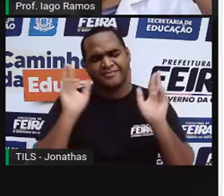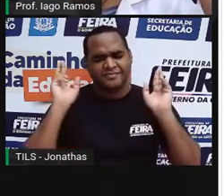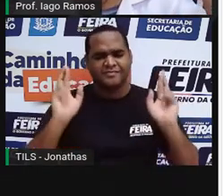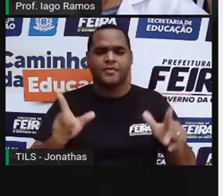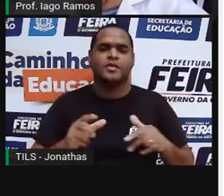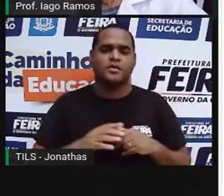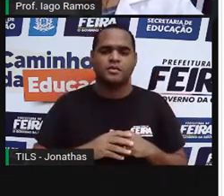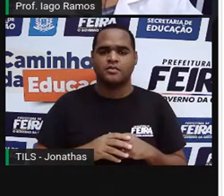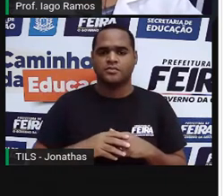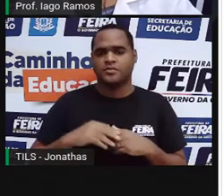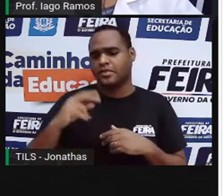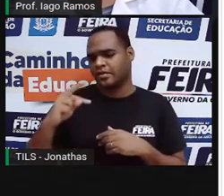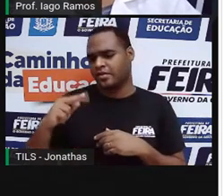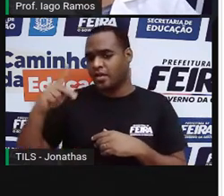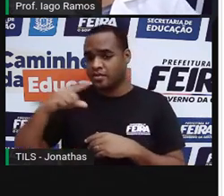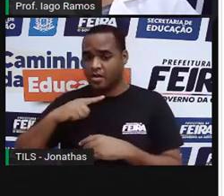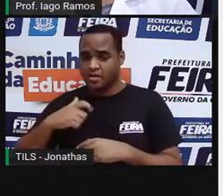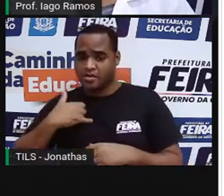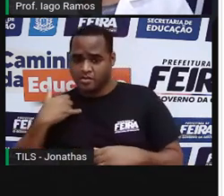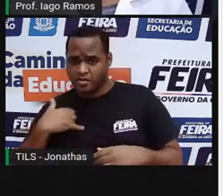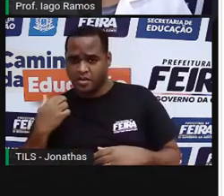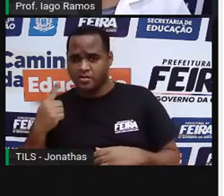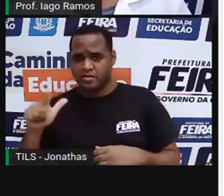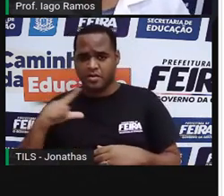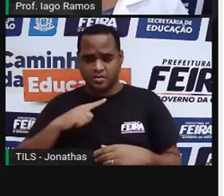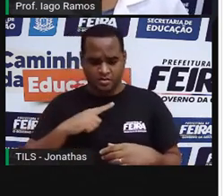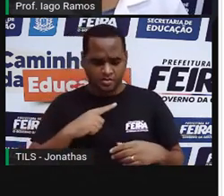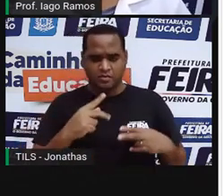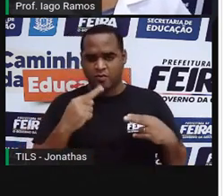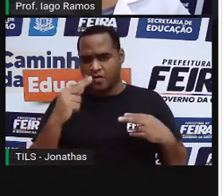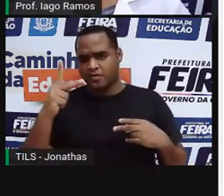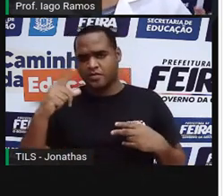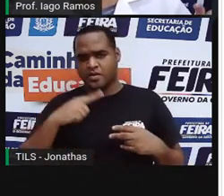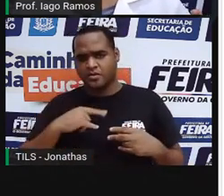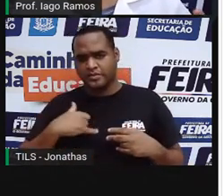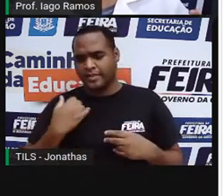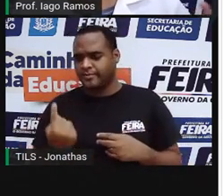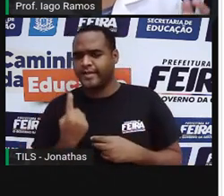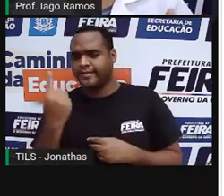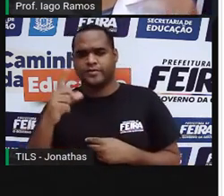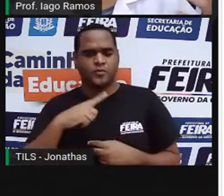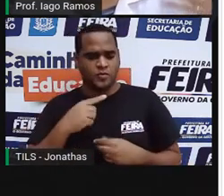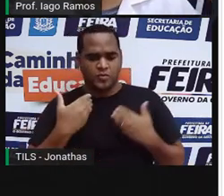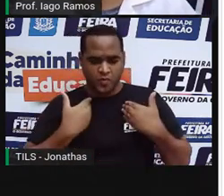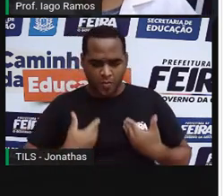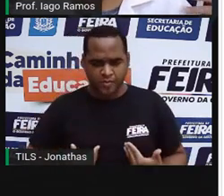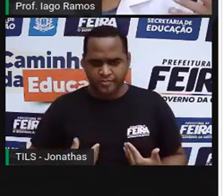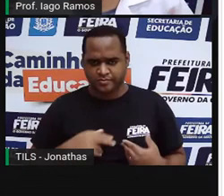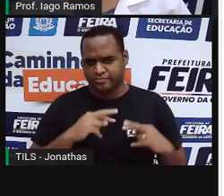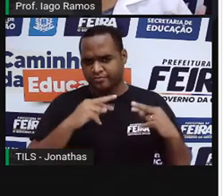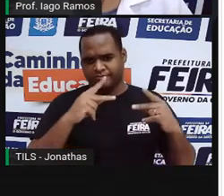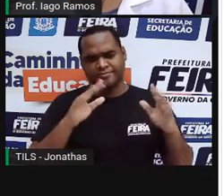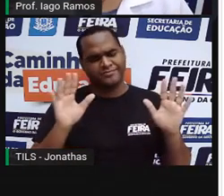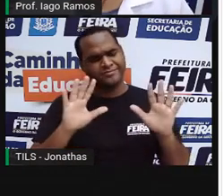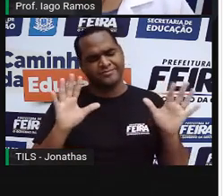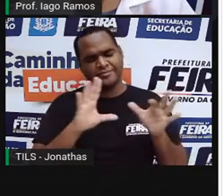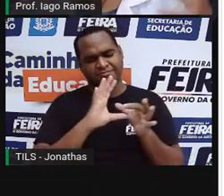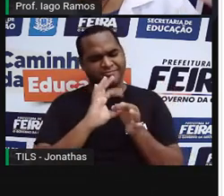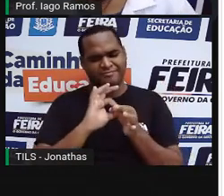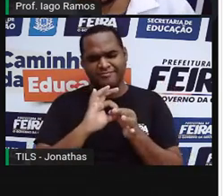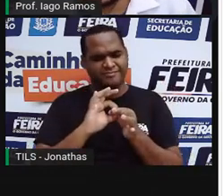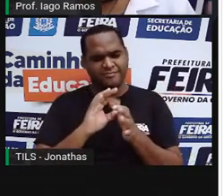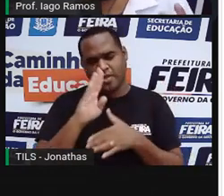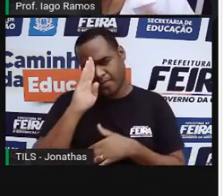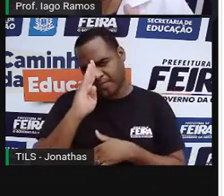dobra o número da sua idade, o número da sua massa corporal vai dobrar. Então, não há uma relação aí